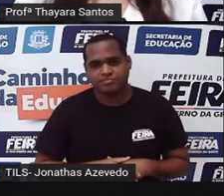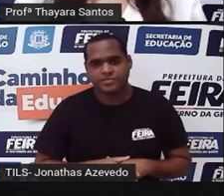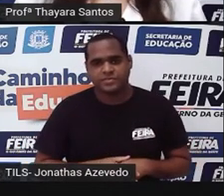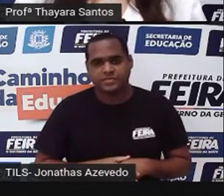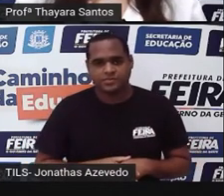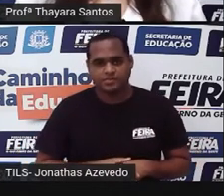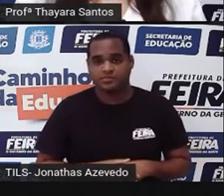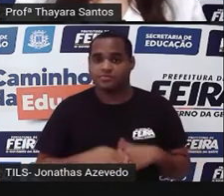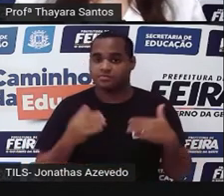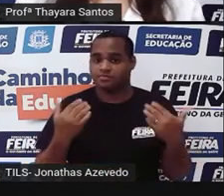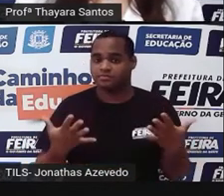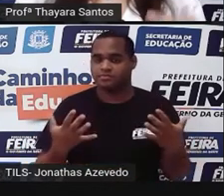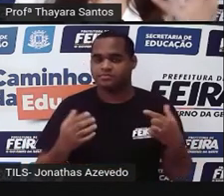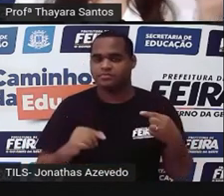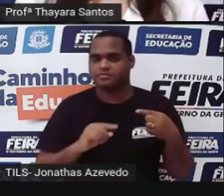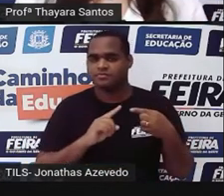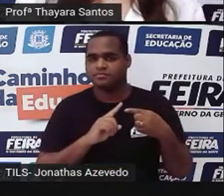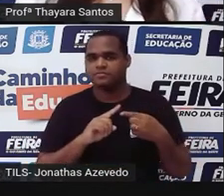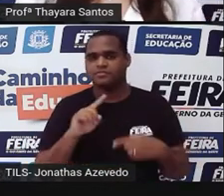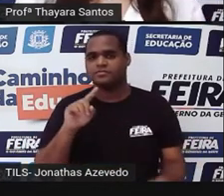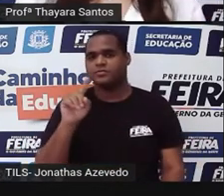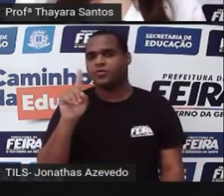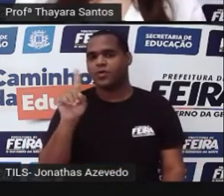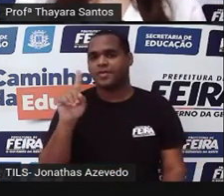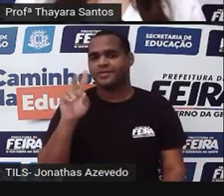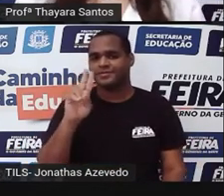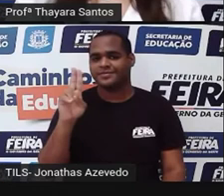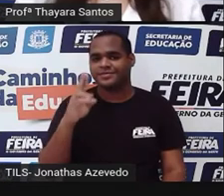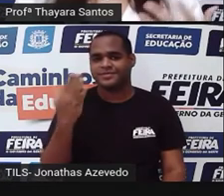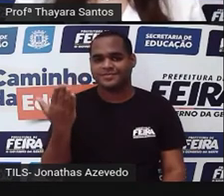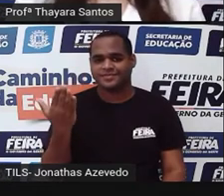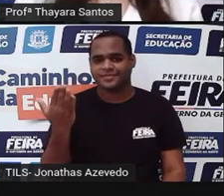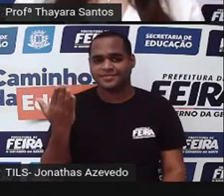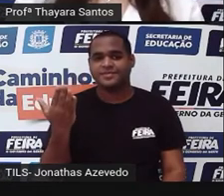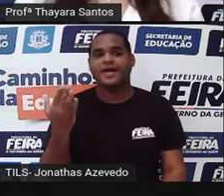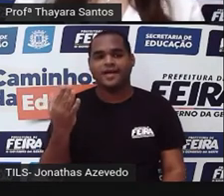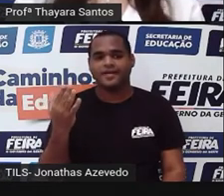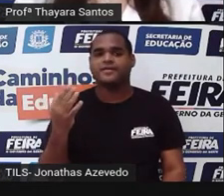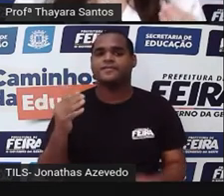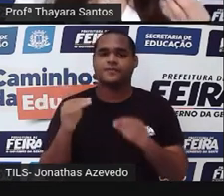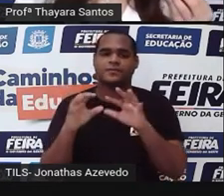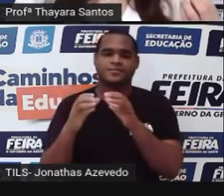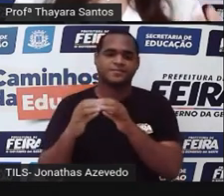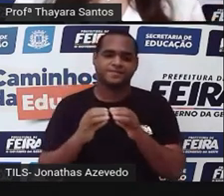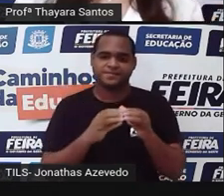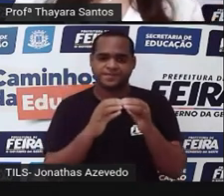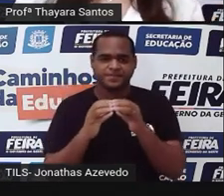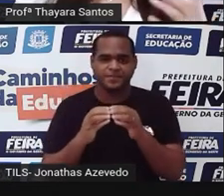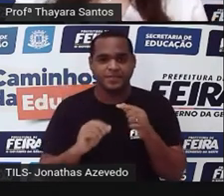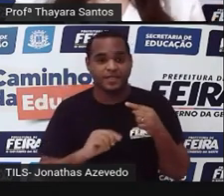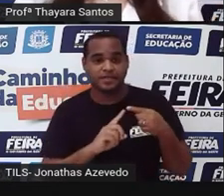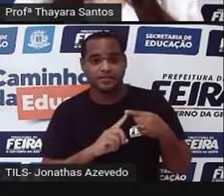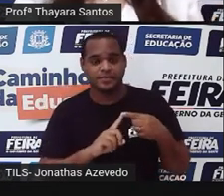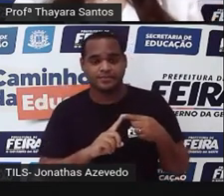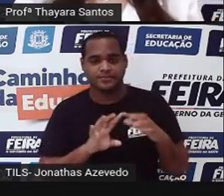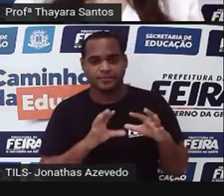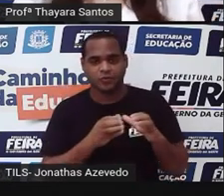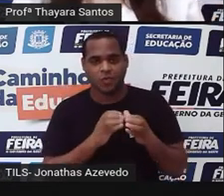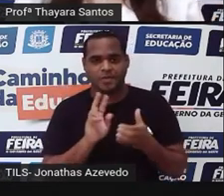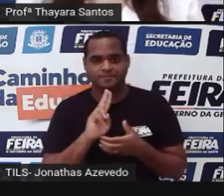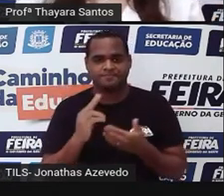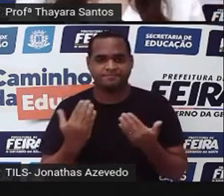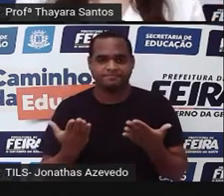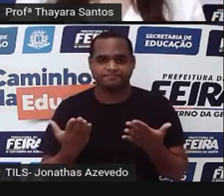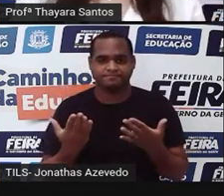E esses anelídeos também estão subdivididos em três grupos, né? Que são os aquetas ou irudinhos,